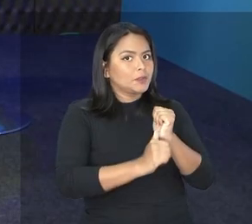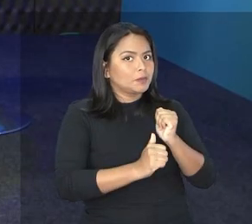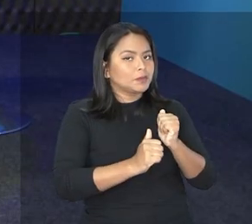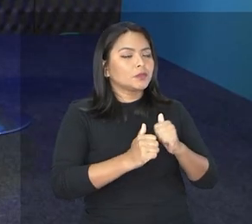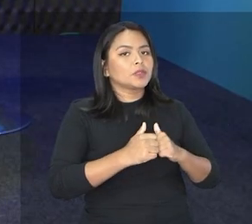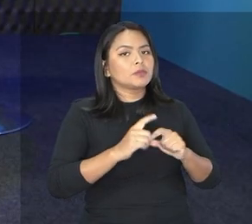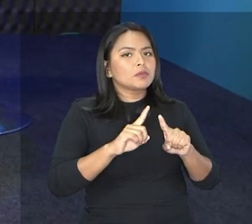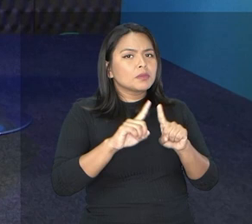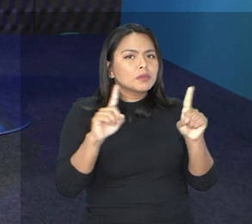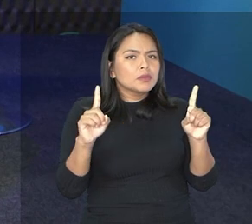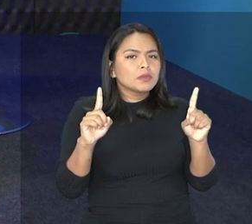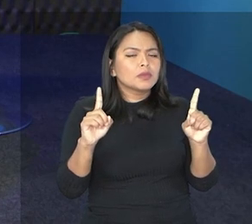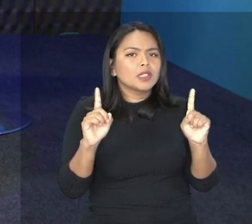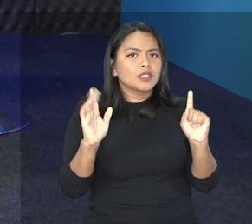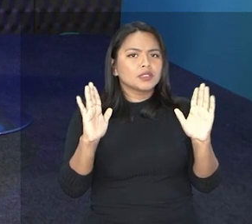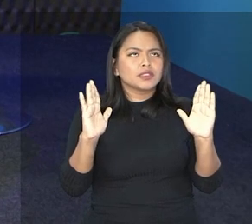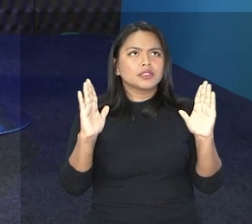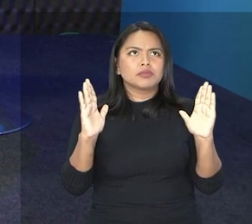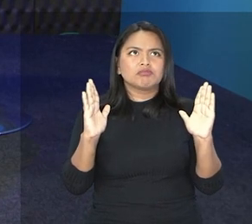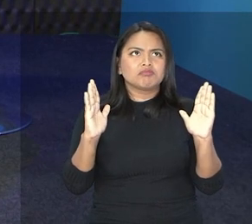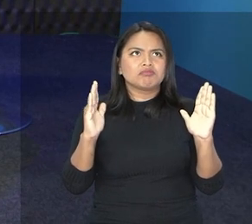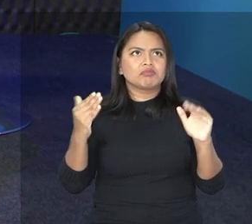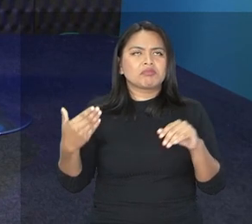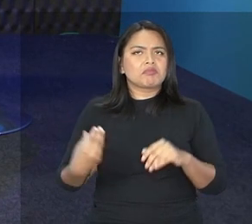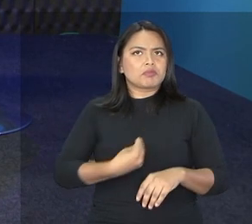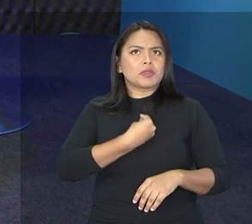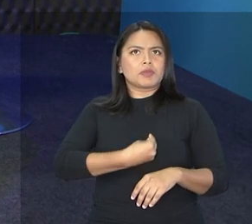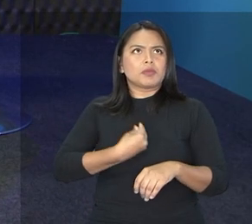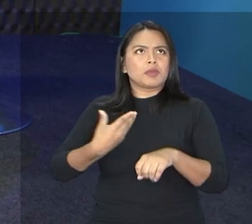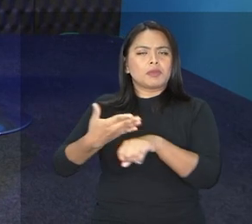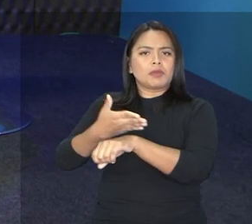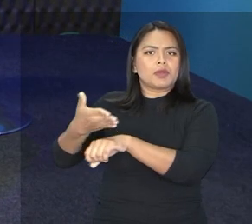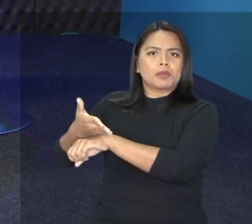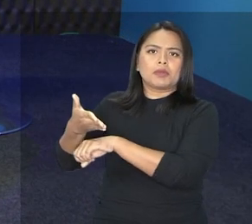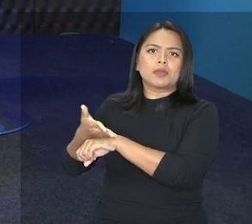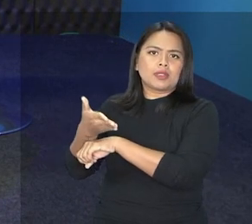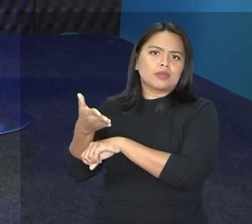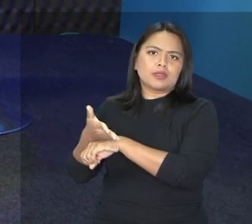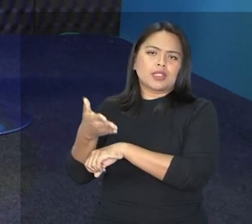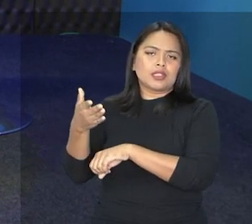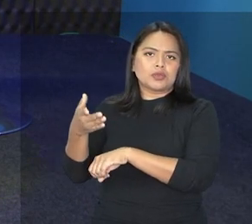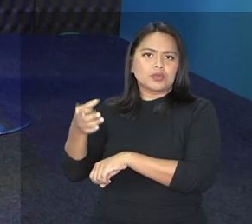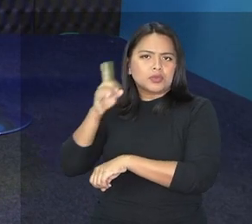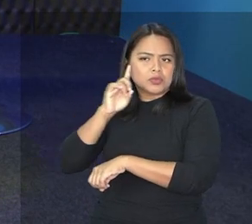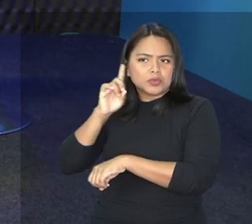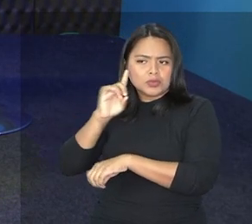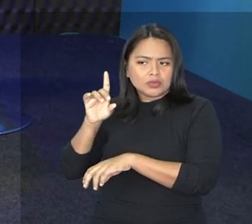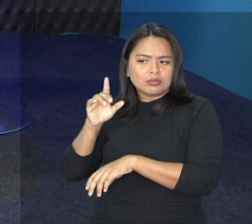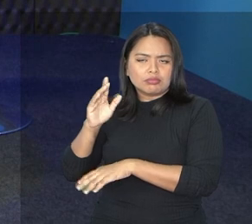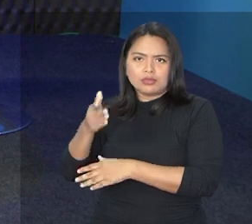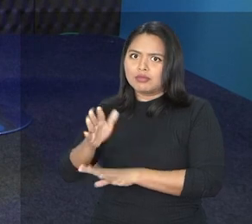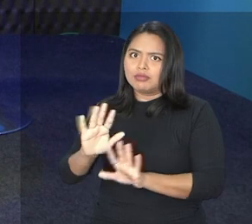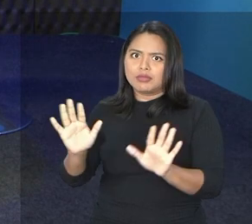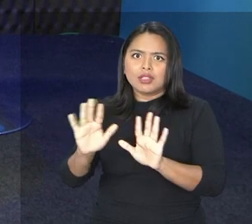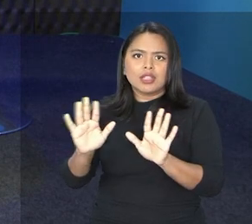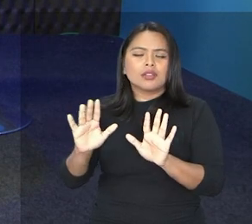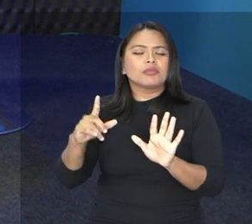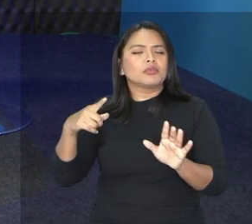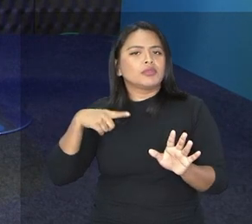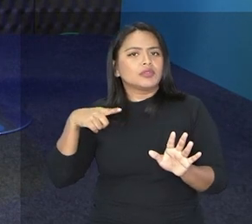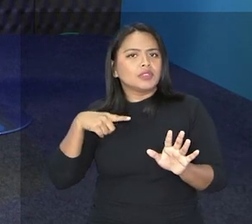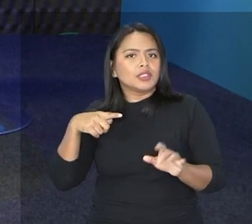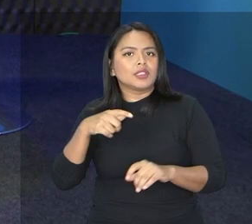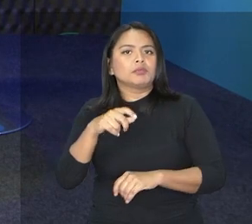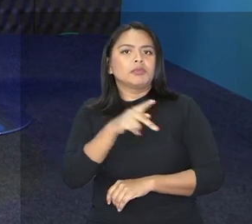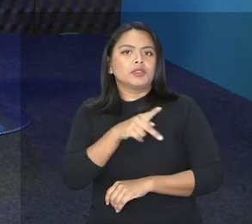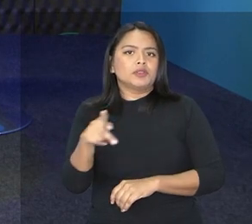que não necessariamente estão, frequentam o nosso centro, mas estão vinculados ao nosso centro e esses professores de educação